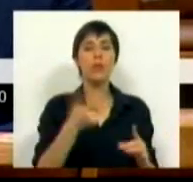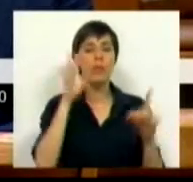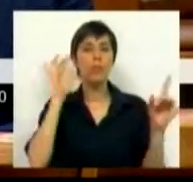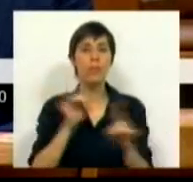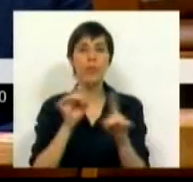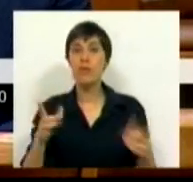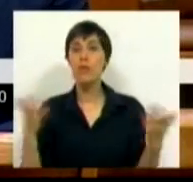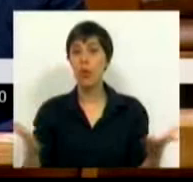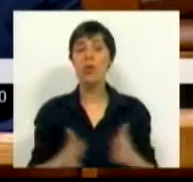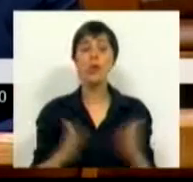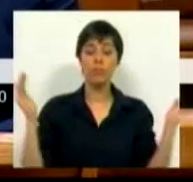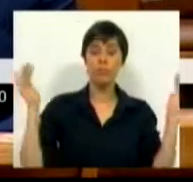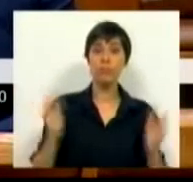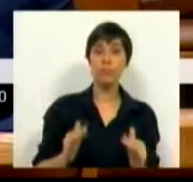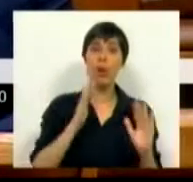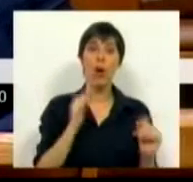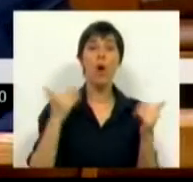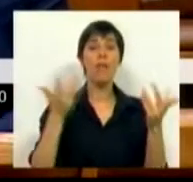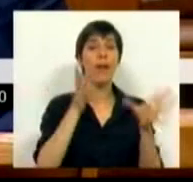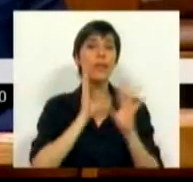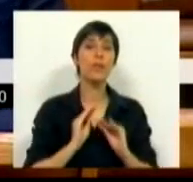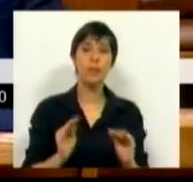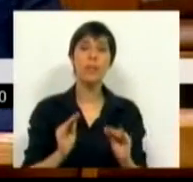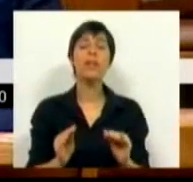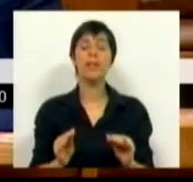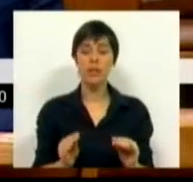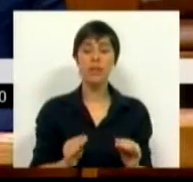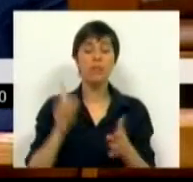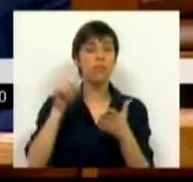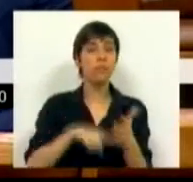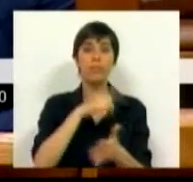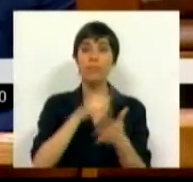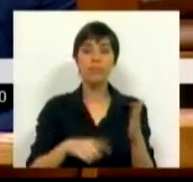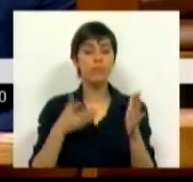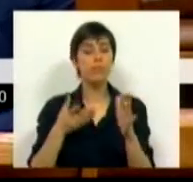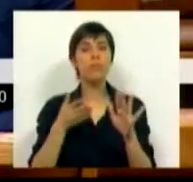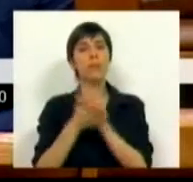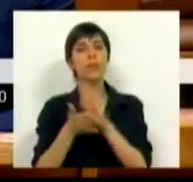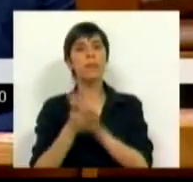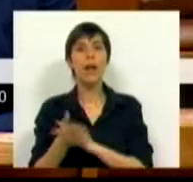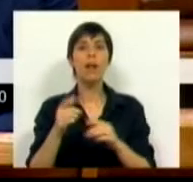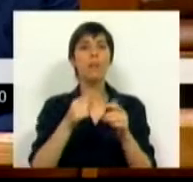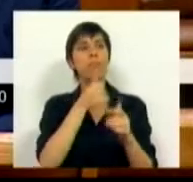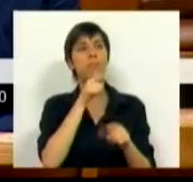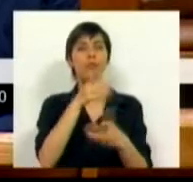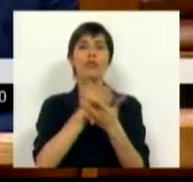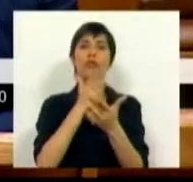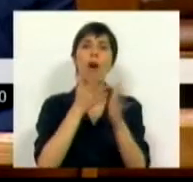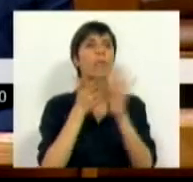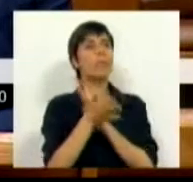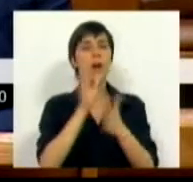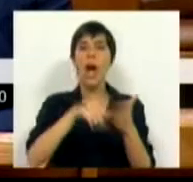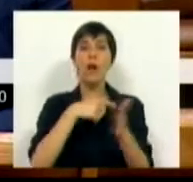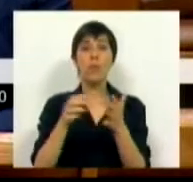professores. Reduzem-se as ofertas formativas e anulam-se colocações feitas pelos estabelecimentos de ensino.